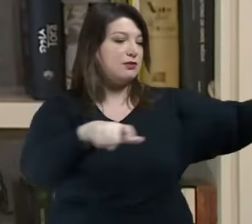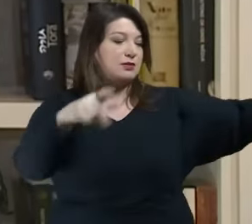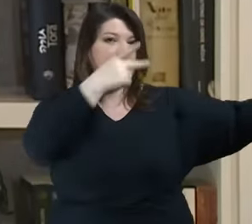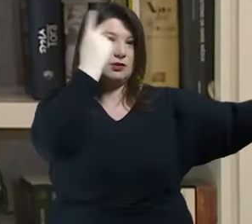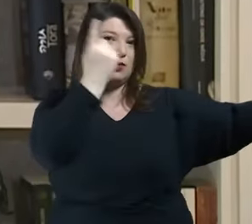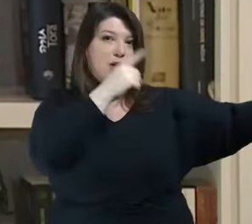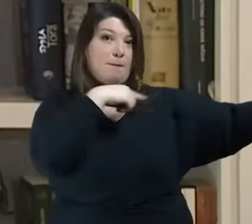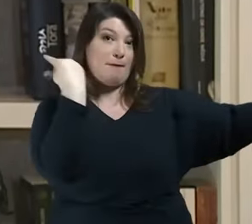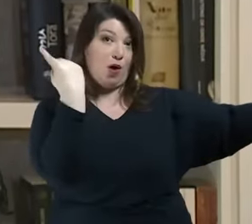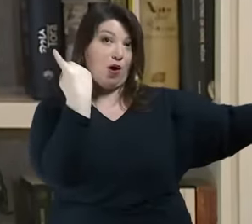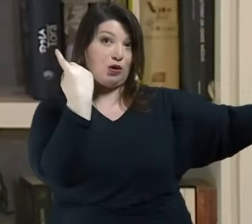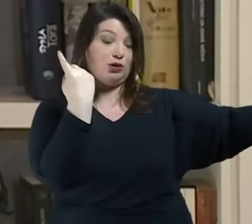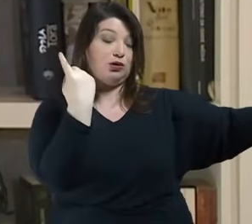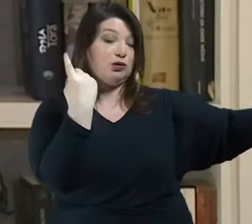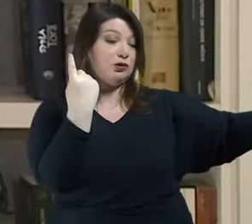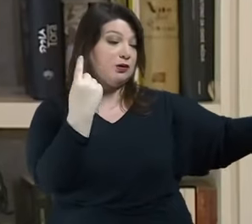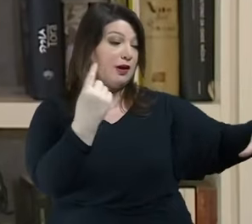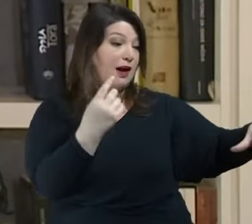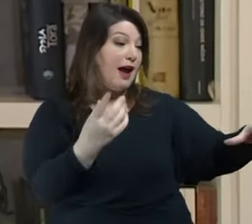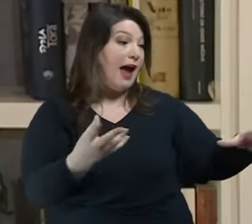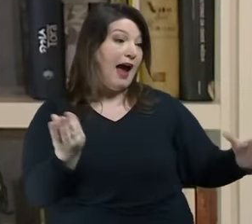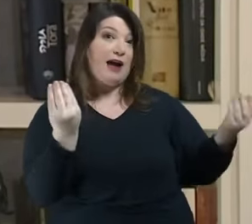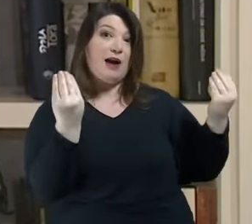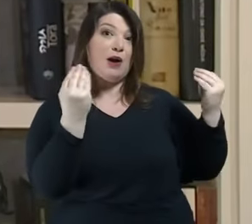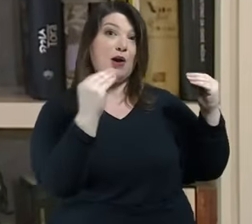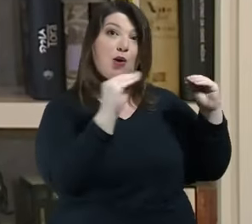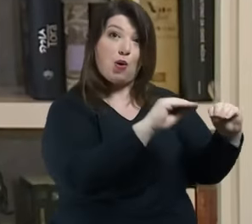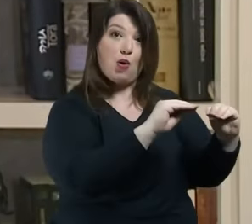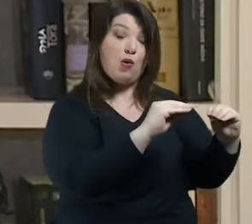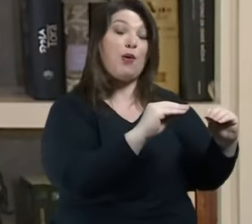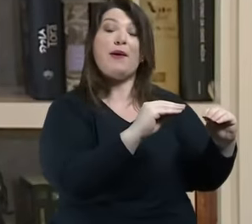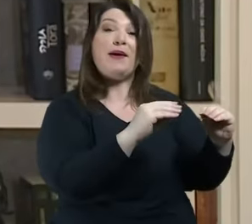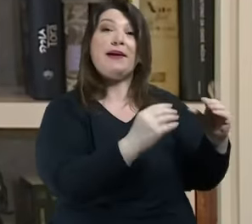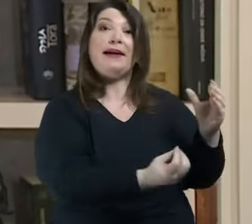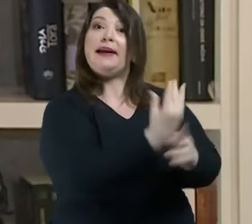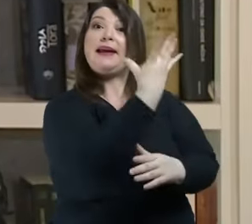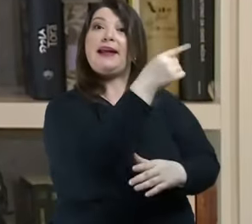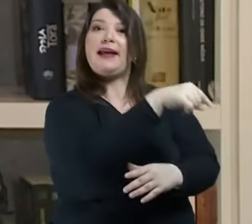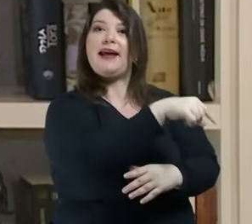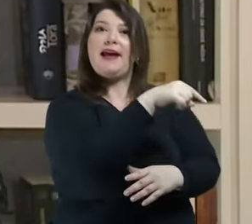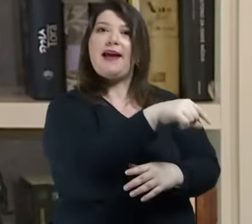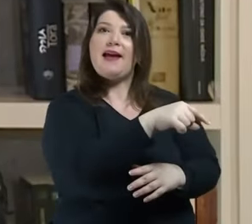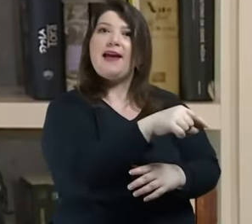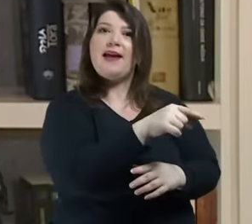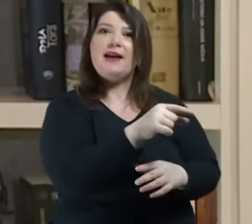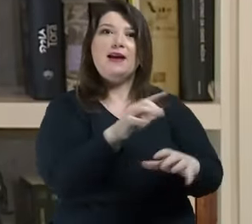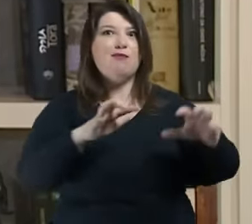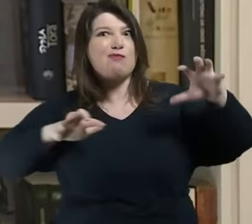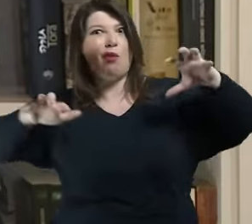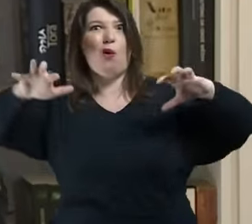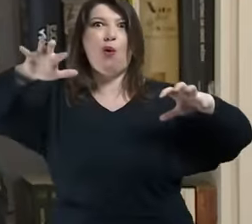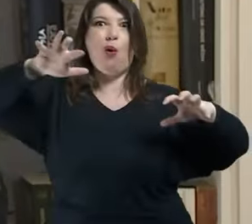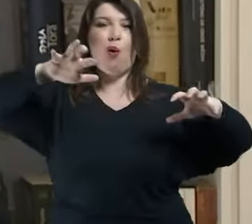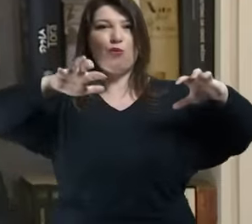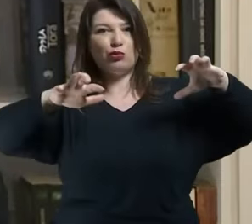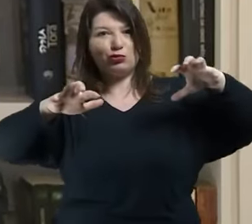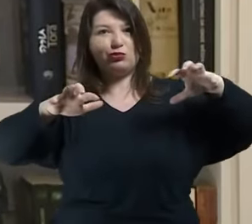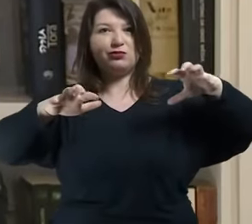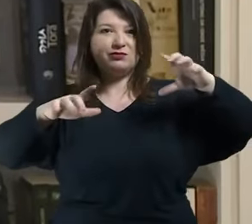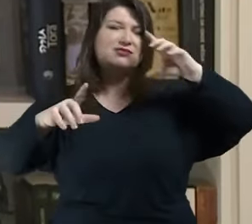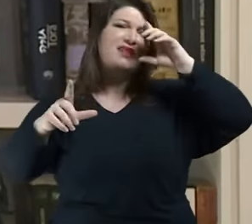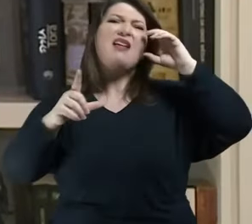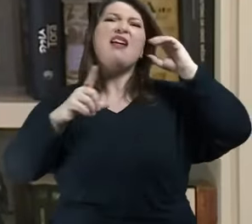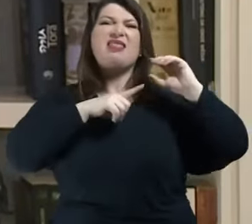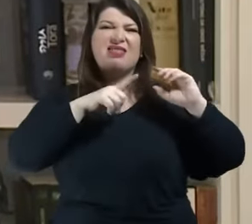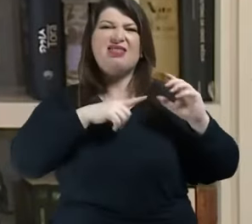acaba se tornando fora de controle existe hoje uma expressão que é síndrome de Frankenstein que significa